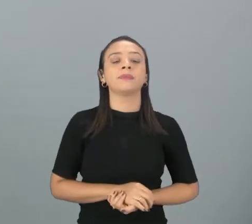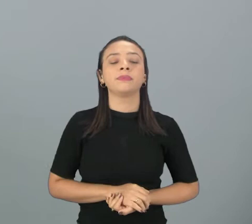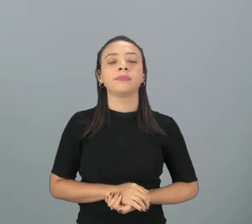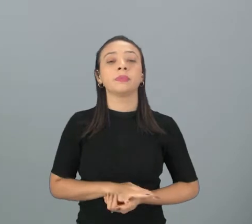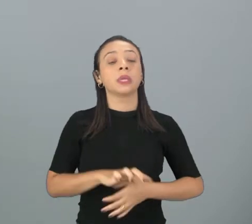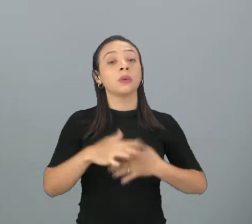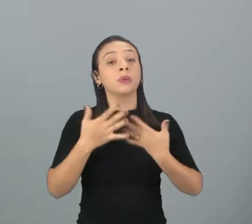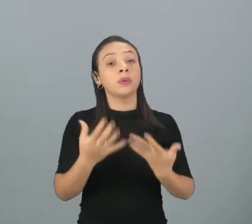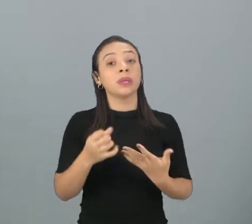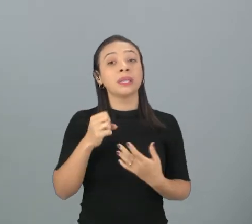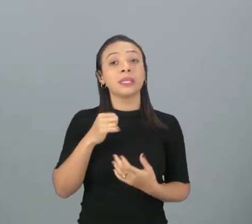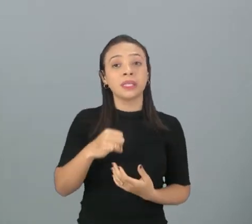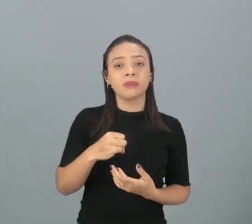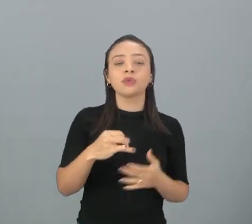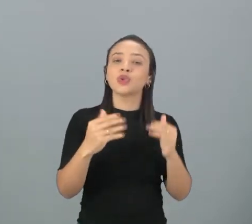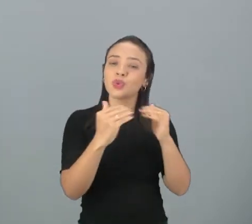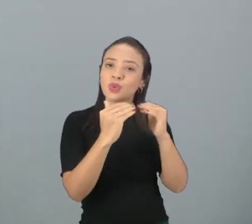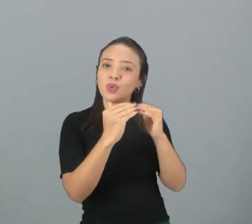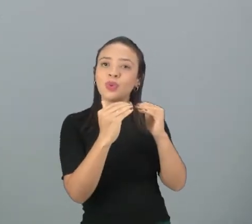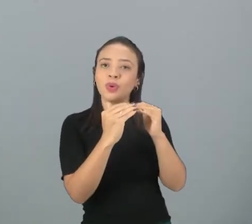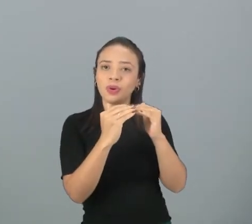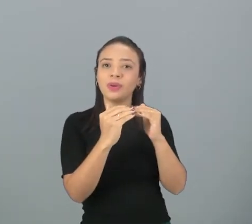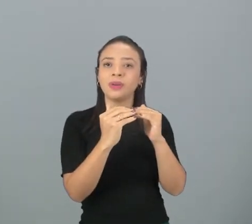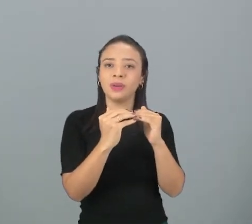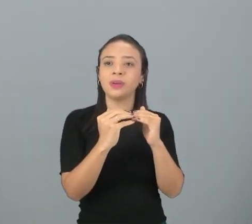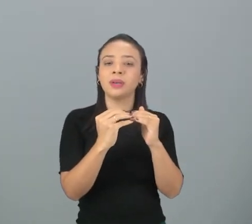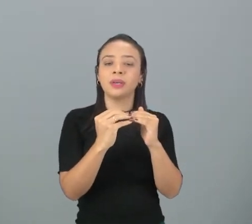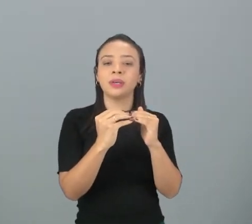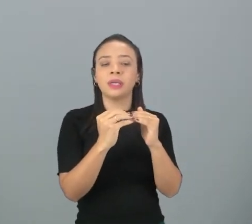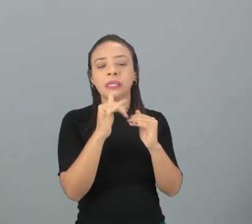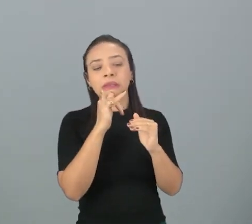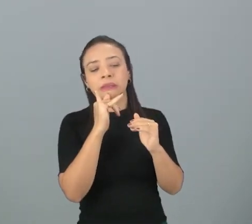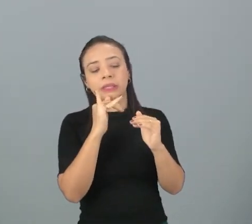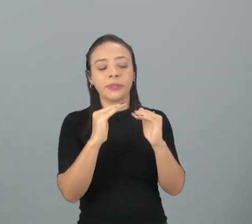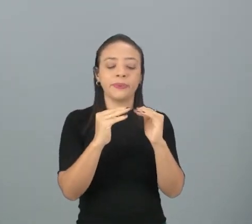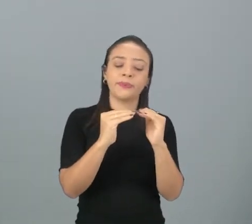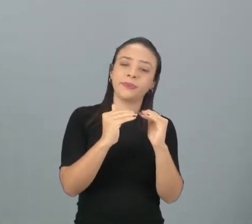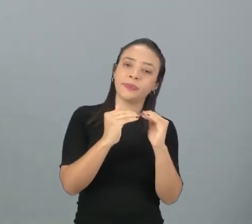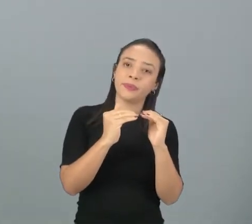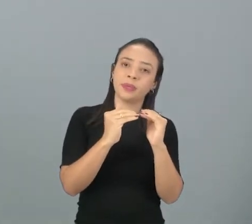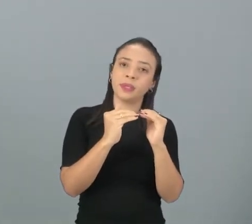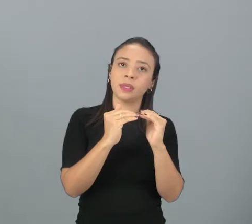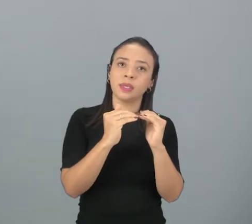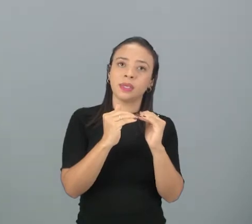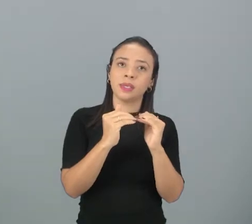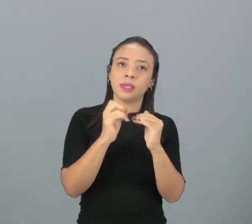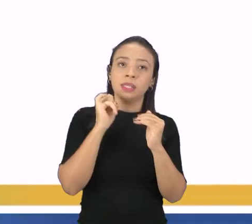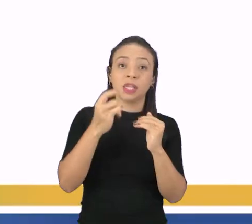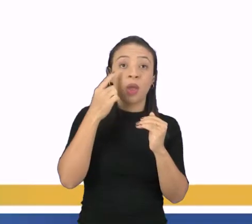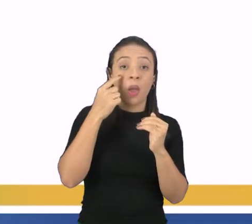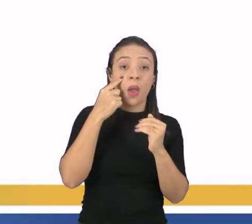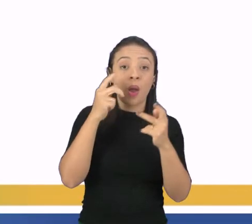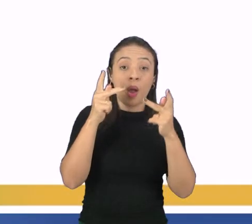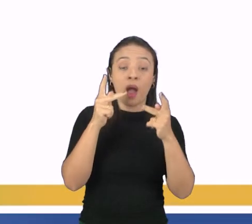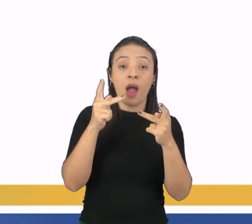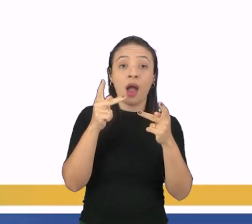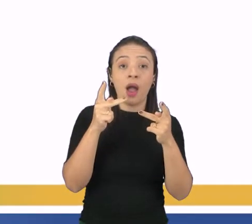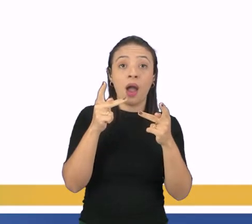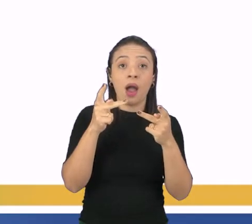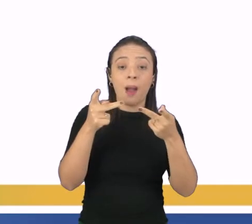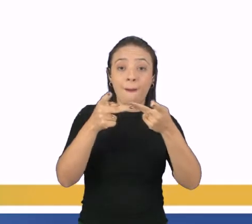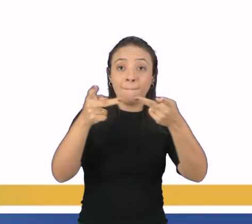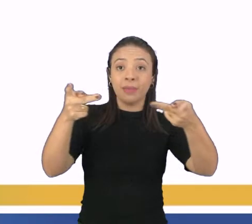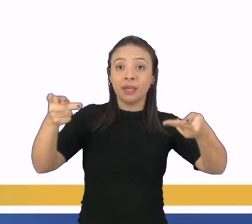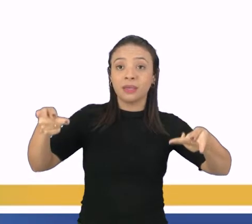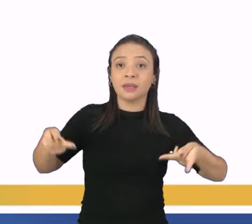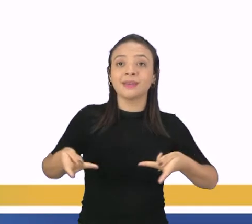você é a favor deles, você olha, por exemplo, essa pizza aí, esse gráfico, você vai